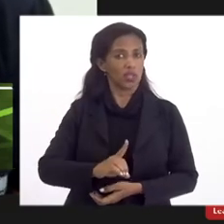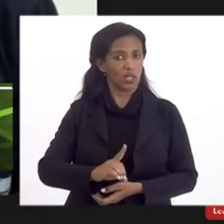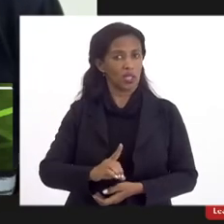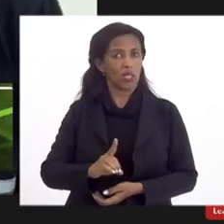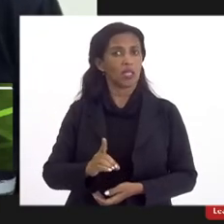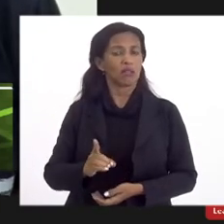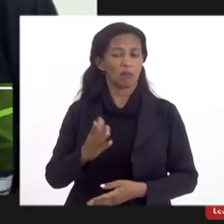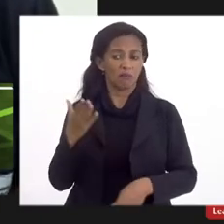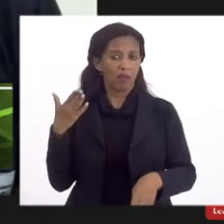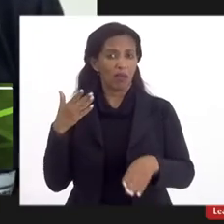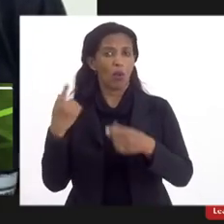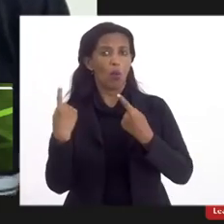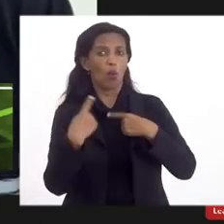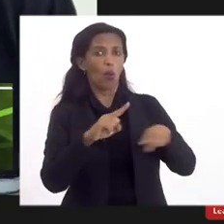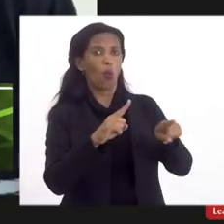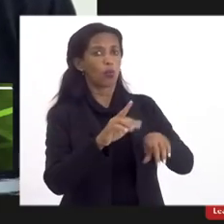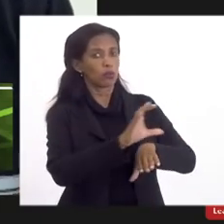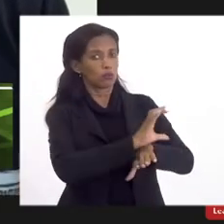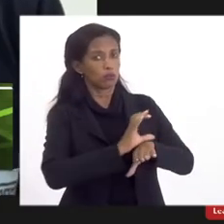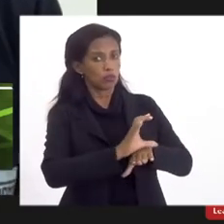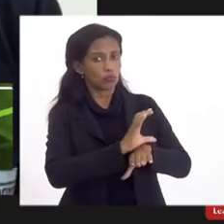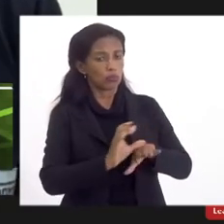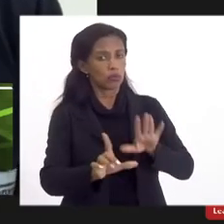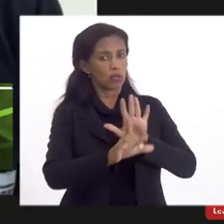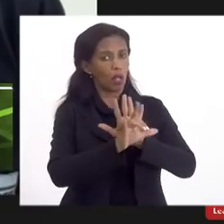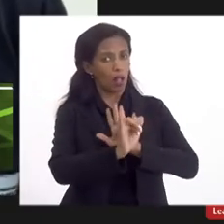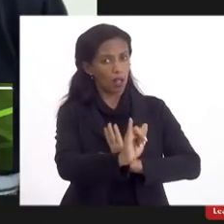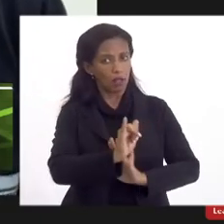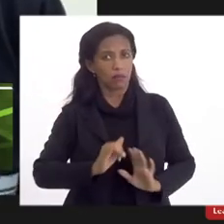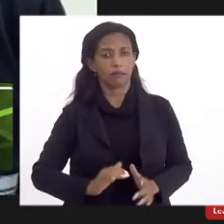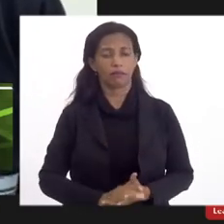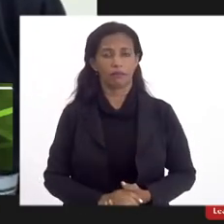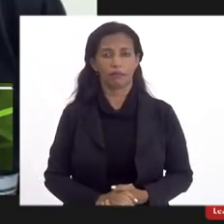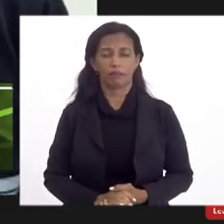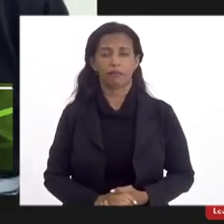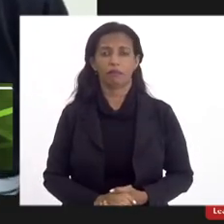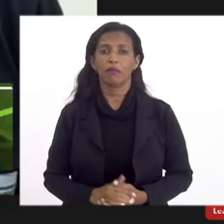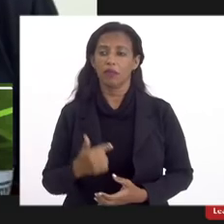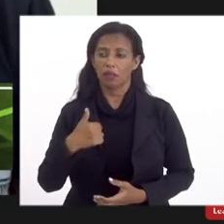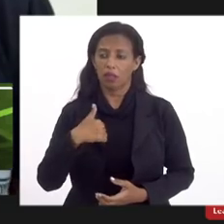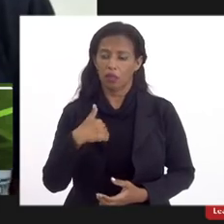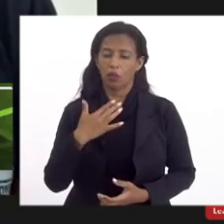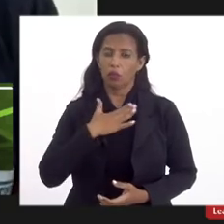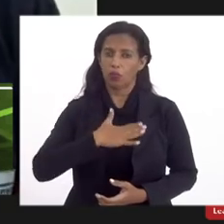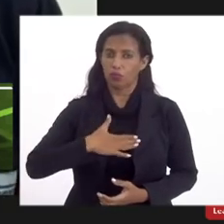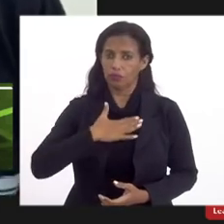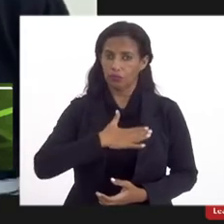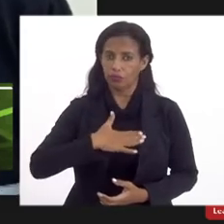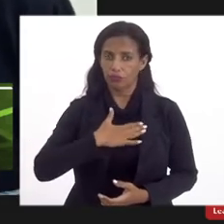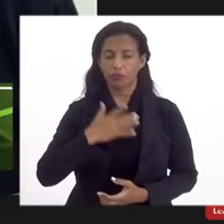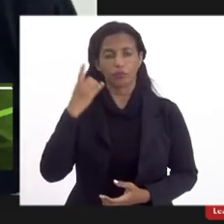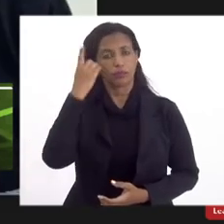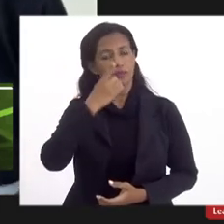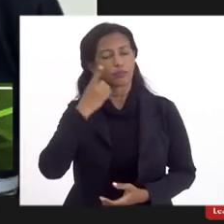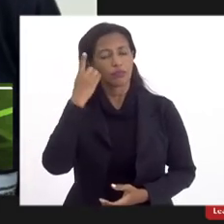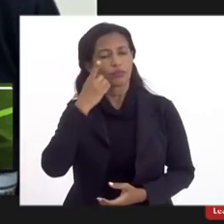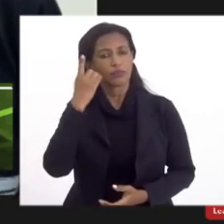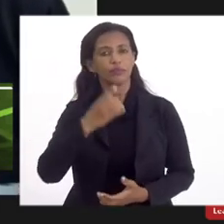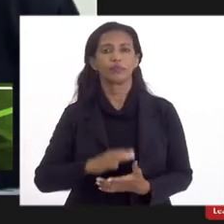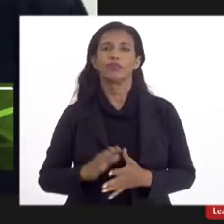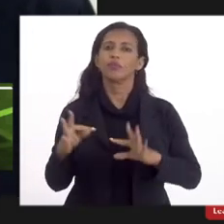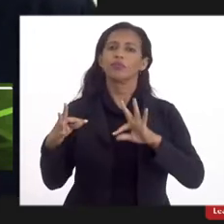constitucionalidade da lei então eu gostaria que os os deputados